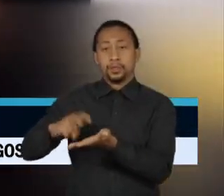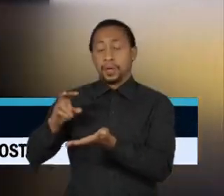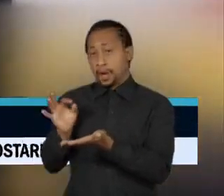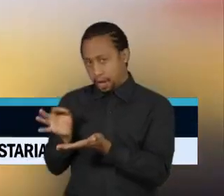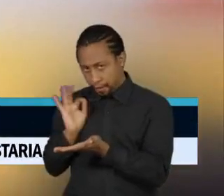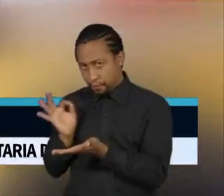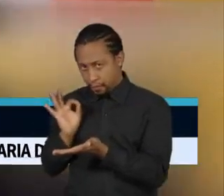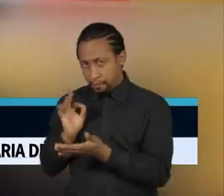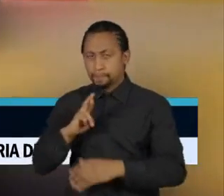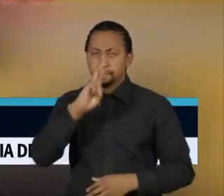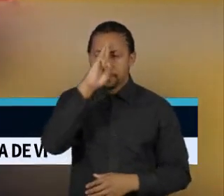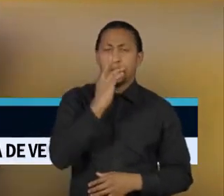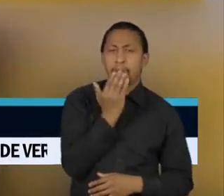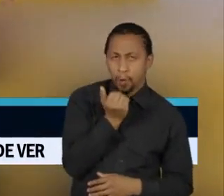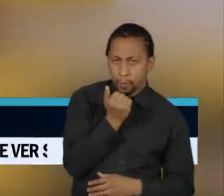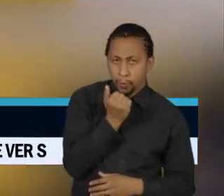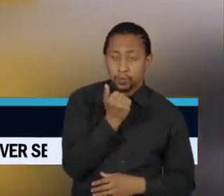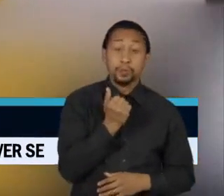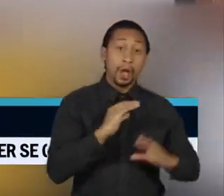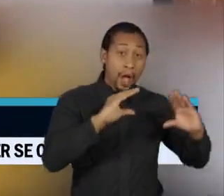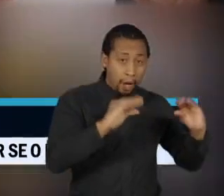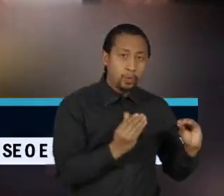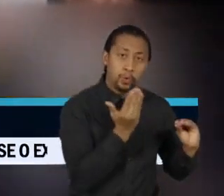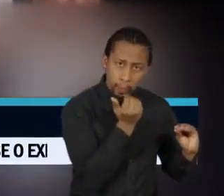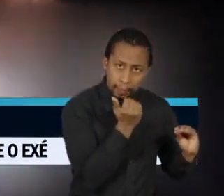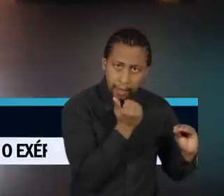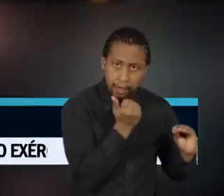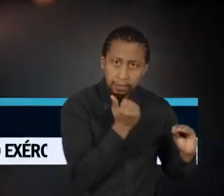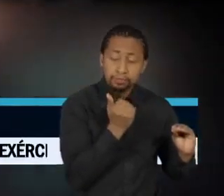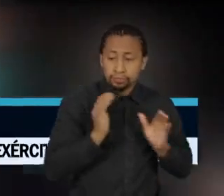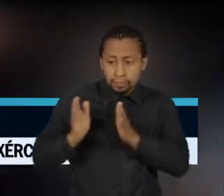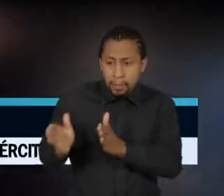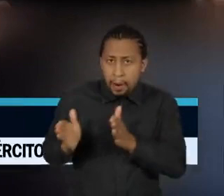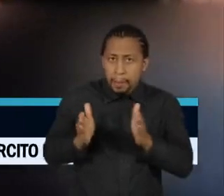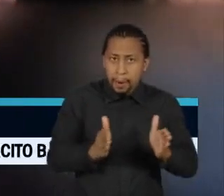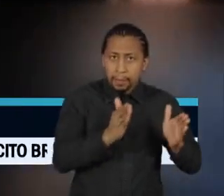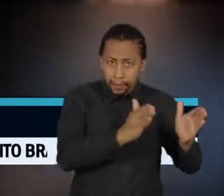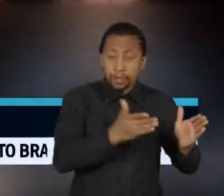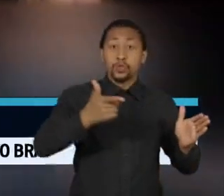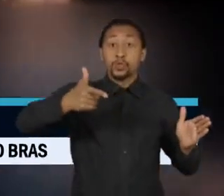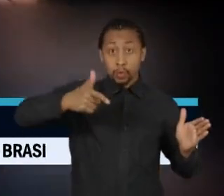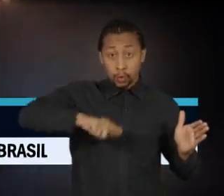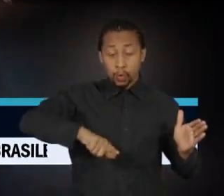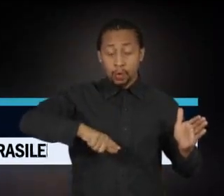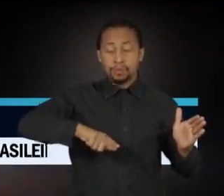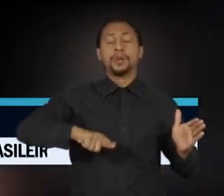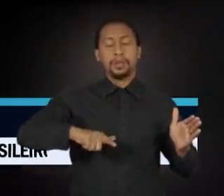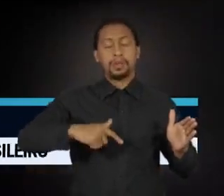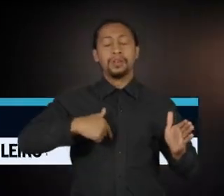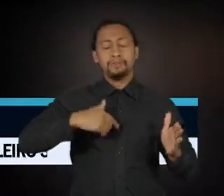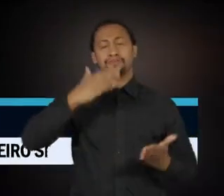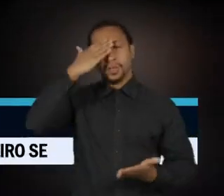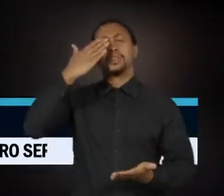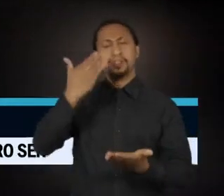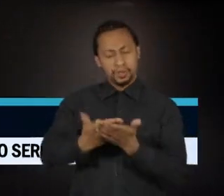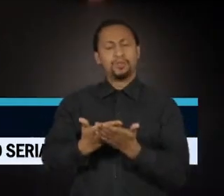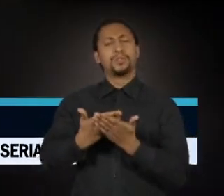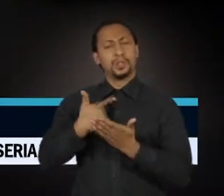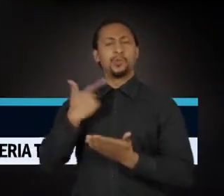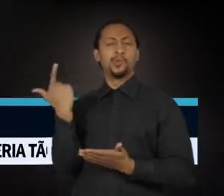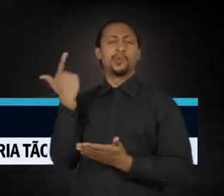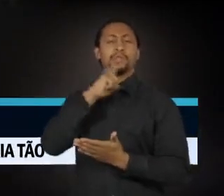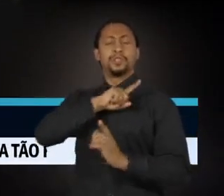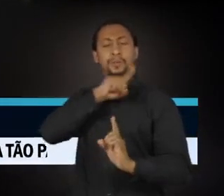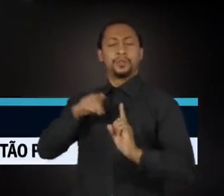almoçando e estiver jantando, outra vez eu terei cumprido a missão da minha